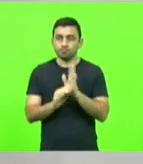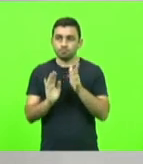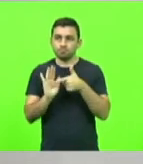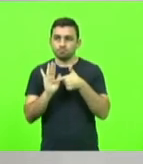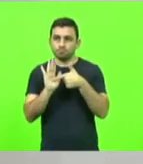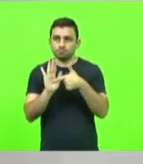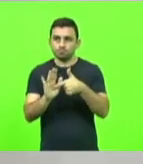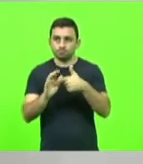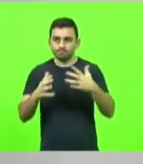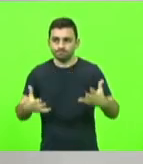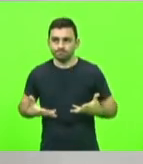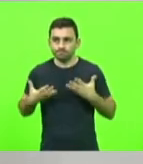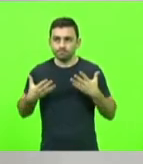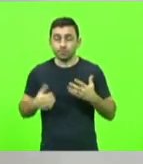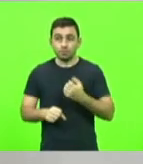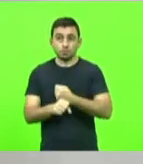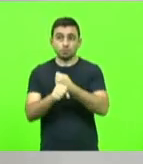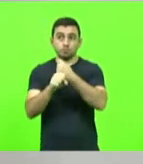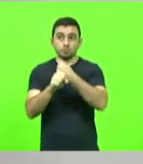a pujança dessa obra. Por favor.